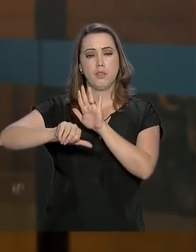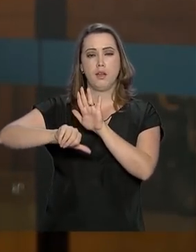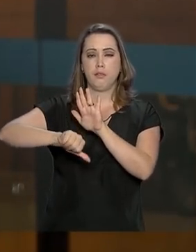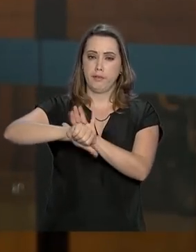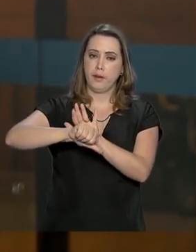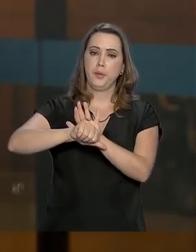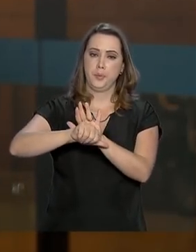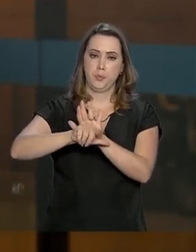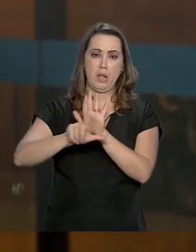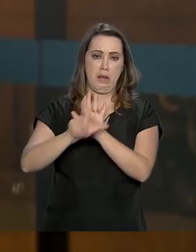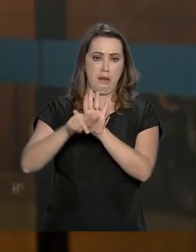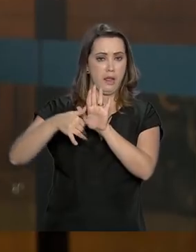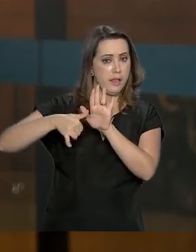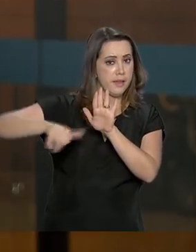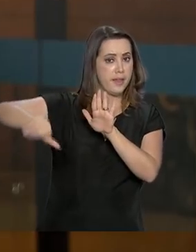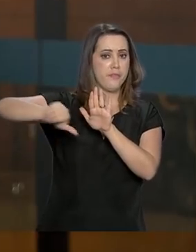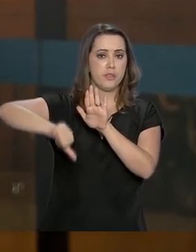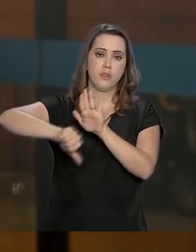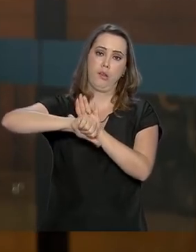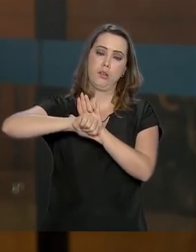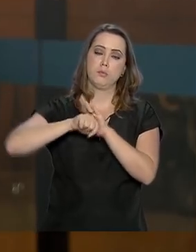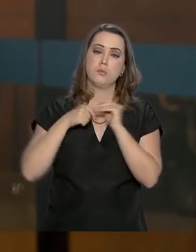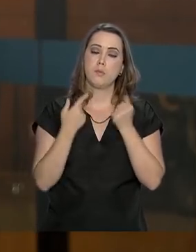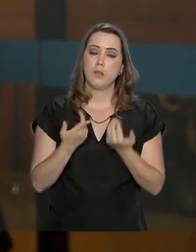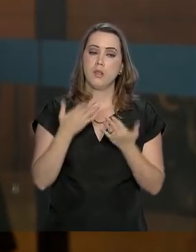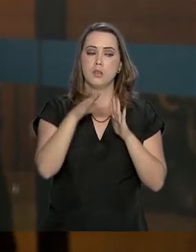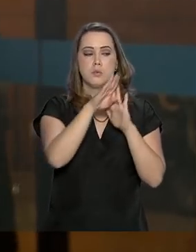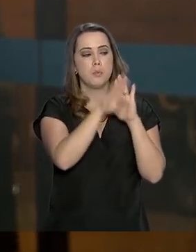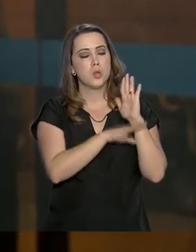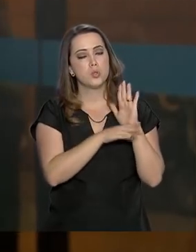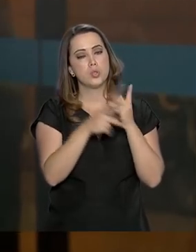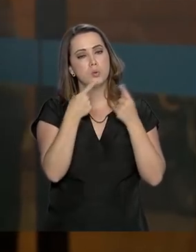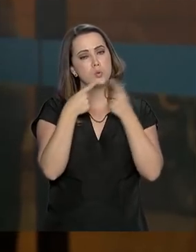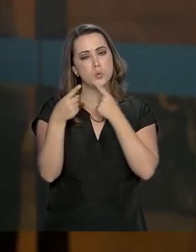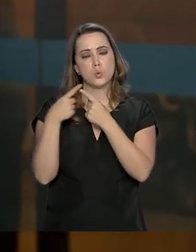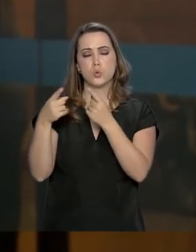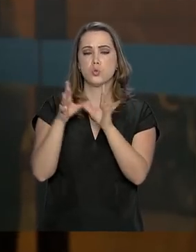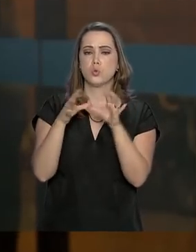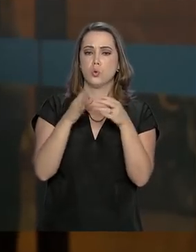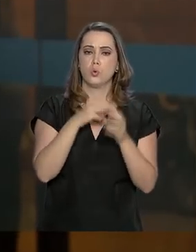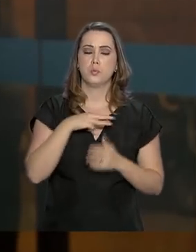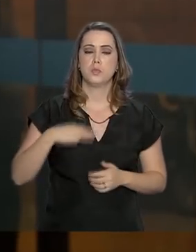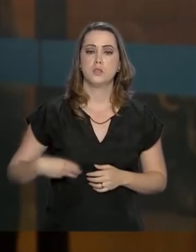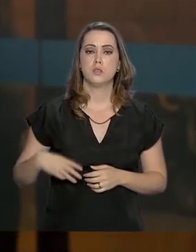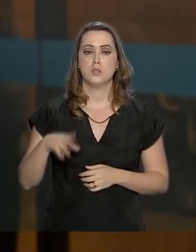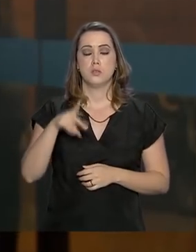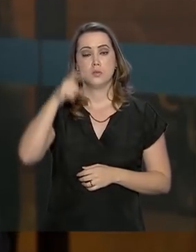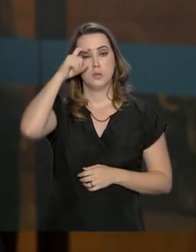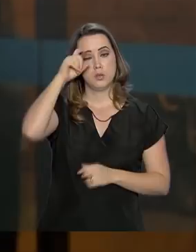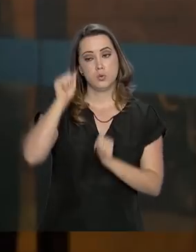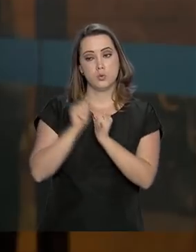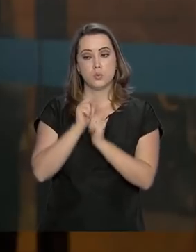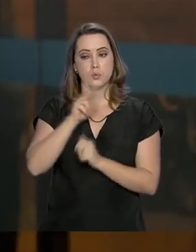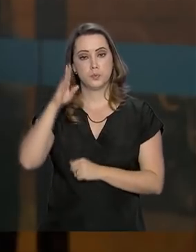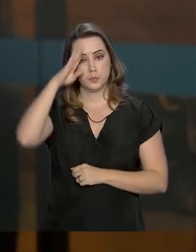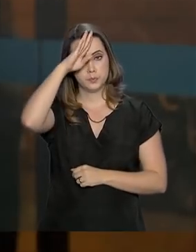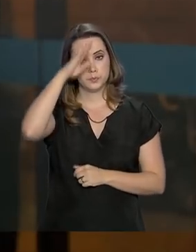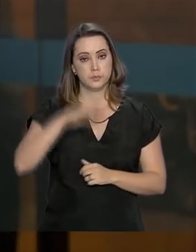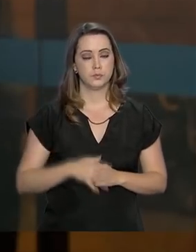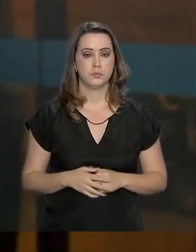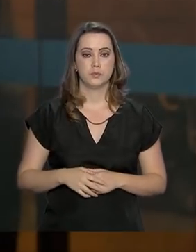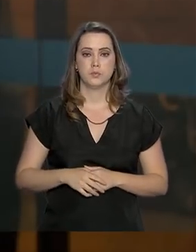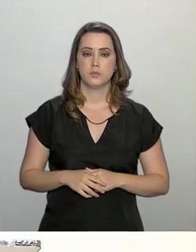De acordo com o porta-voz da presidência da República, esse projeto foi discutido entre o ministro Sérgio Moro e o presidente Bolsonaro.